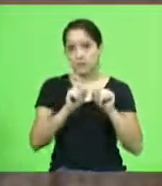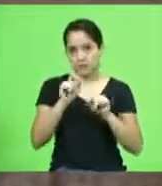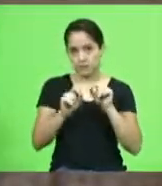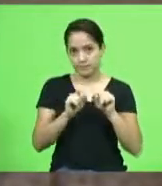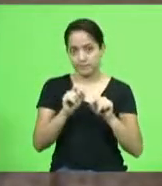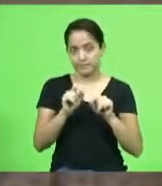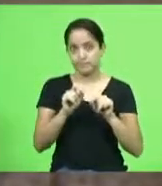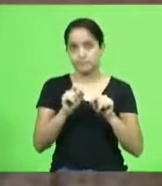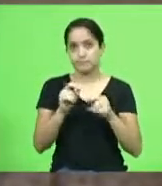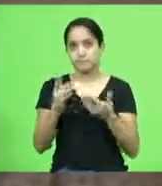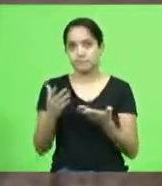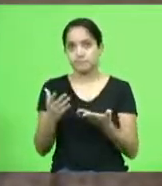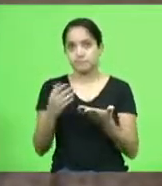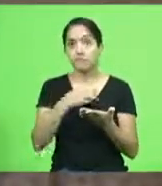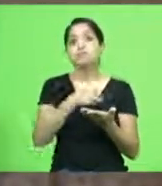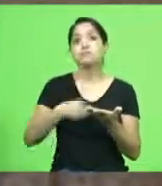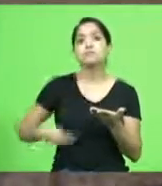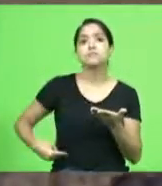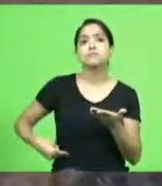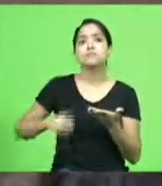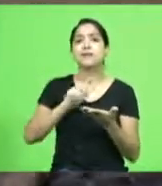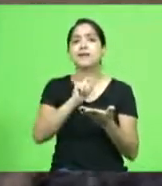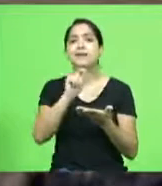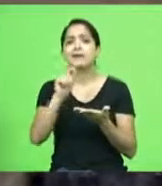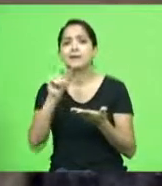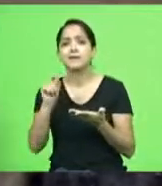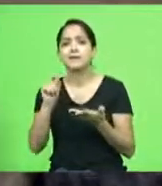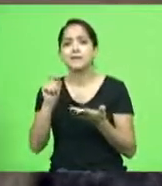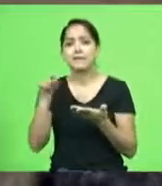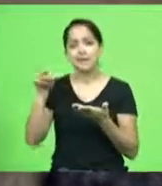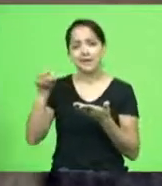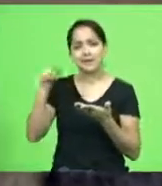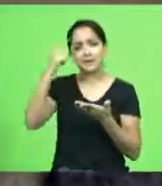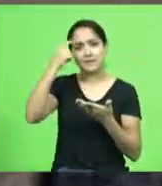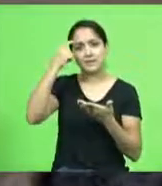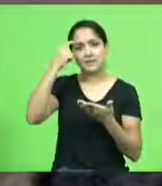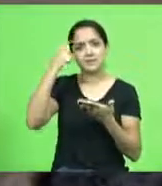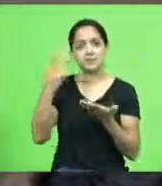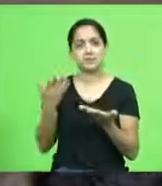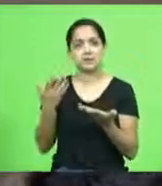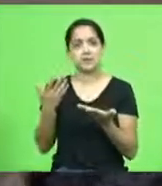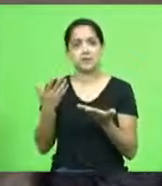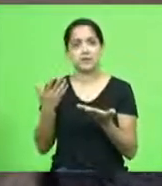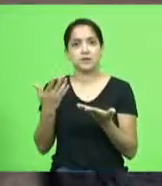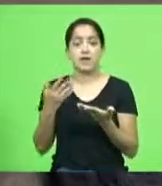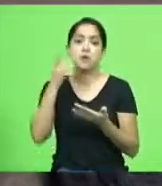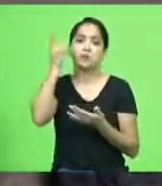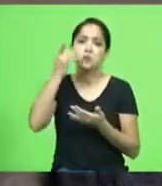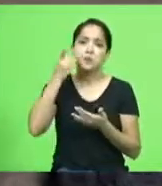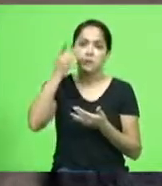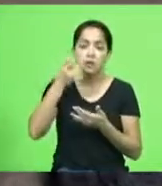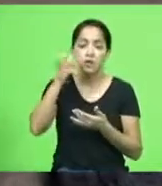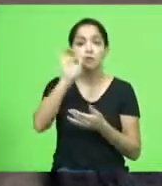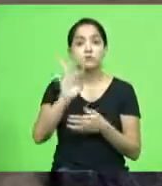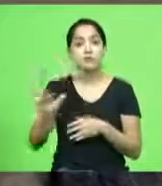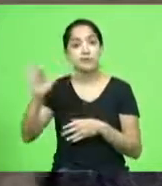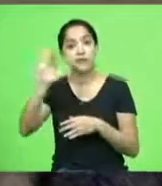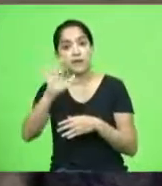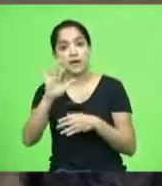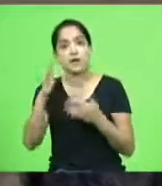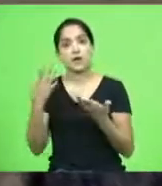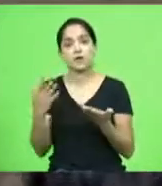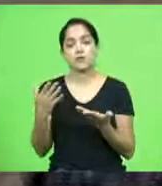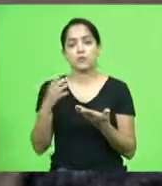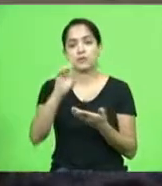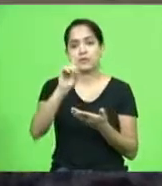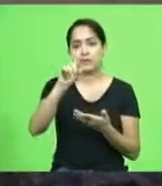nossos ministros quem que são os perigosos perigoso é como por exemplo o deputado federal Daniel